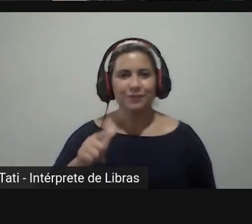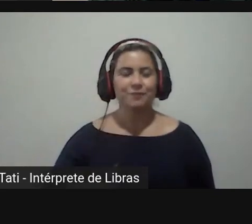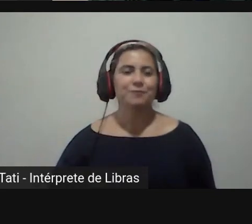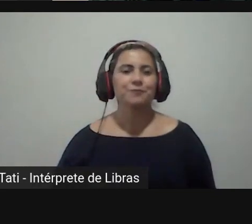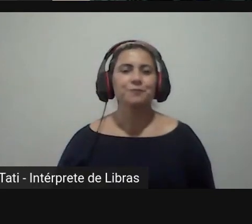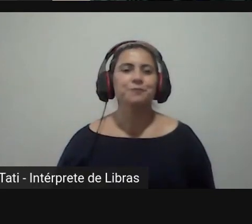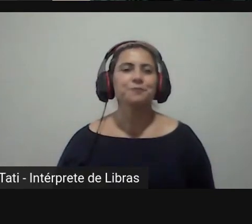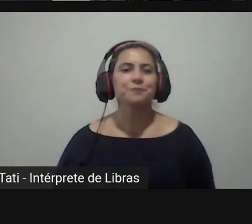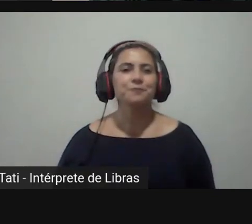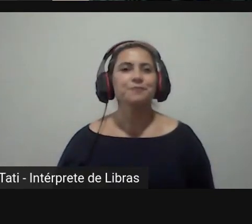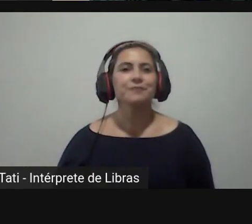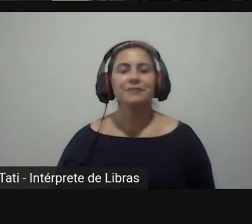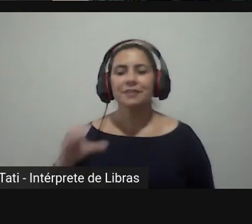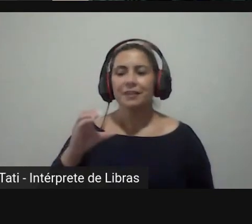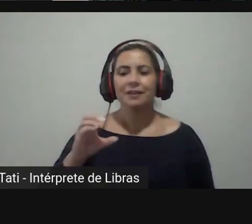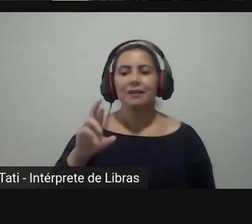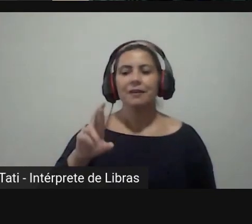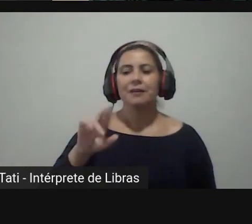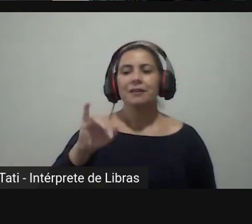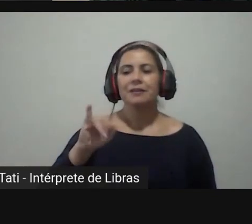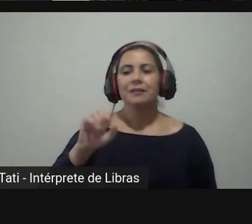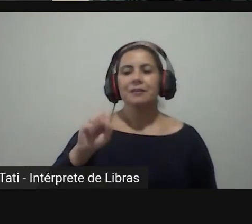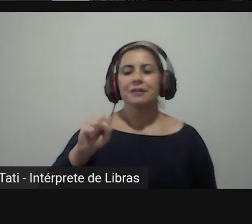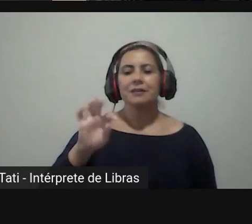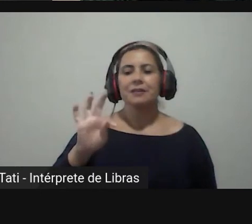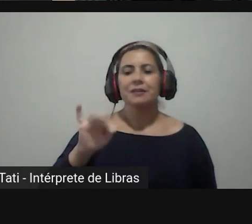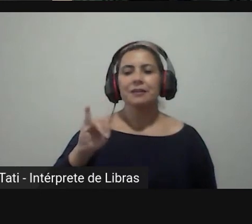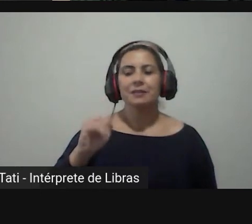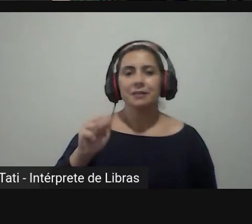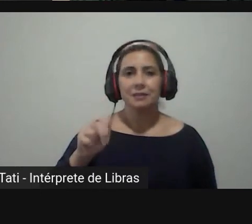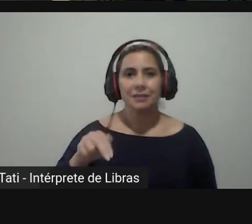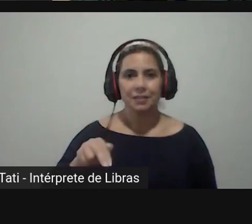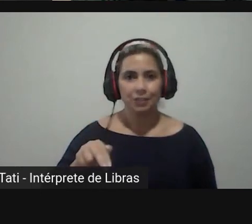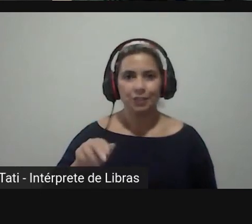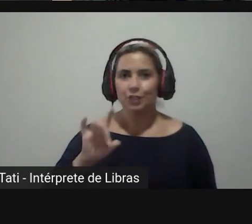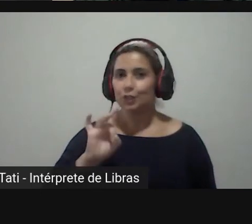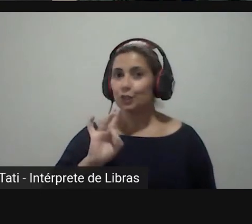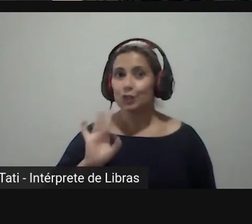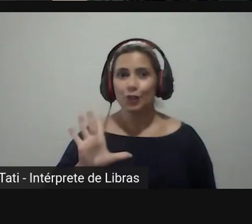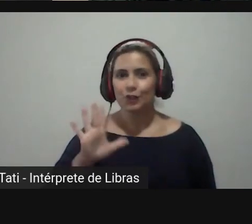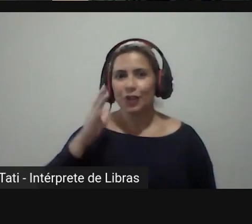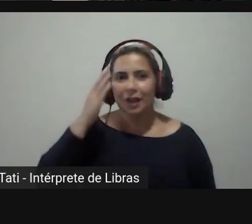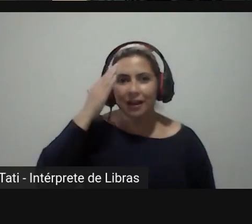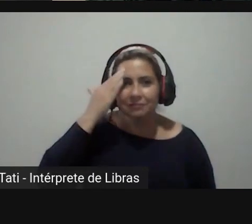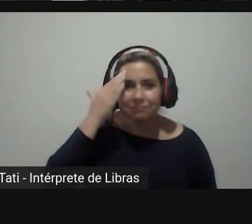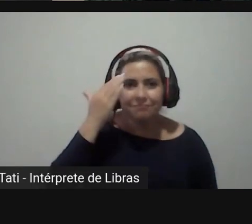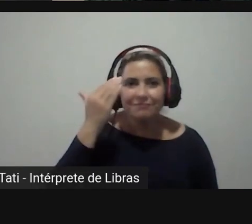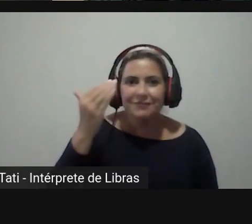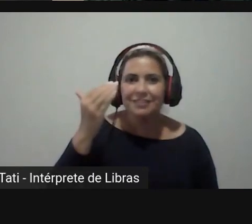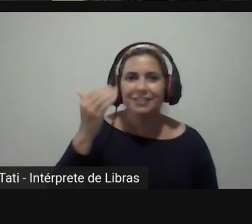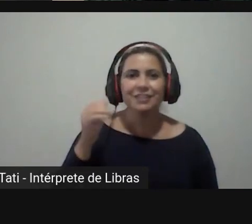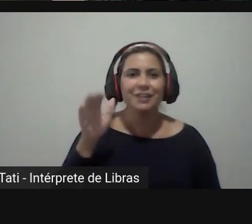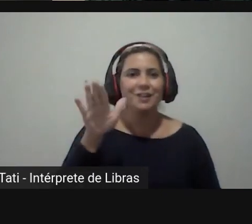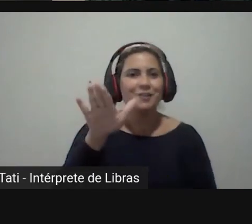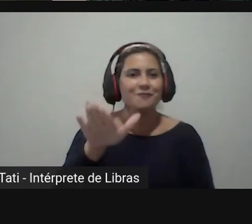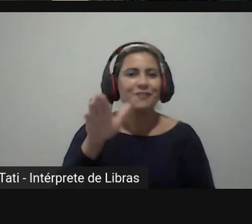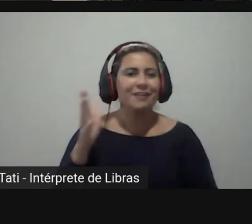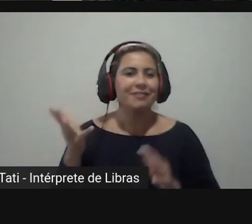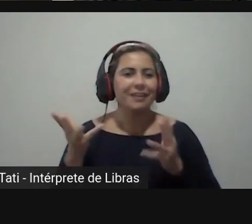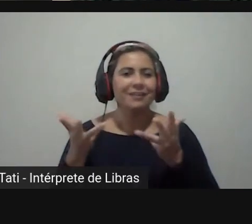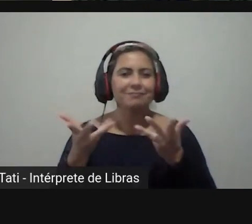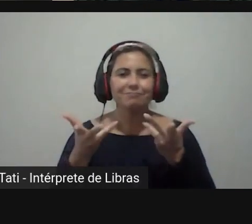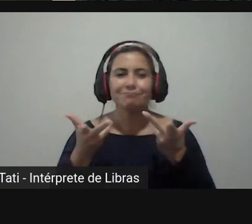Sérgio Cristiano suas palavras finais eu quero apenas manifestar minha gratidão foi uma tarde muito agradável muito